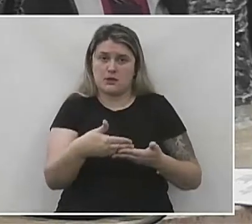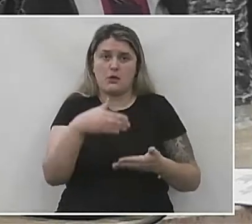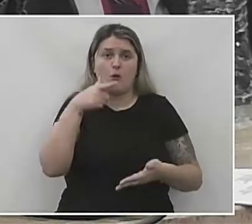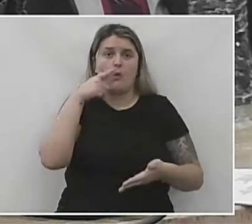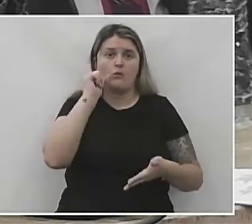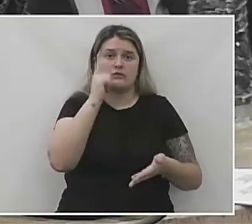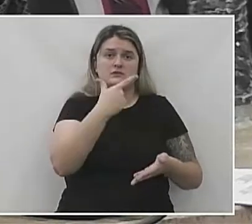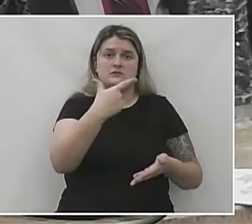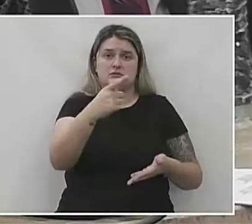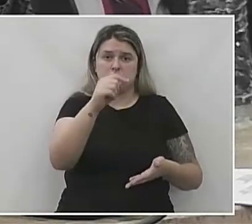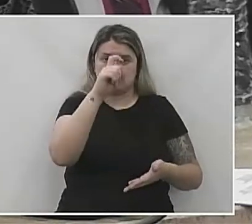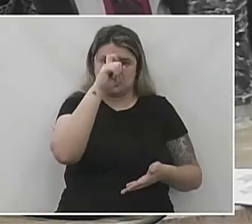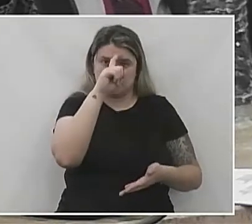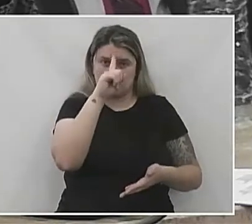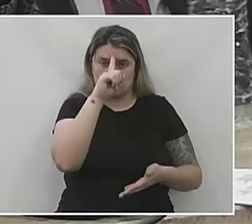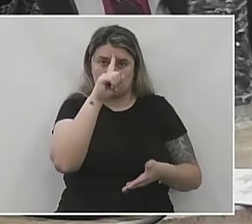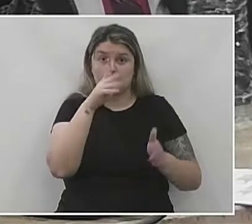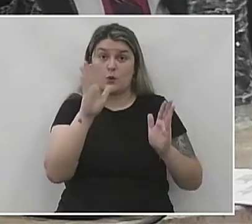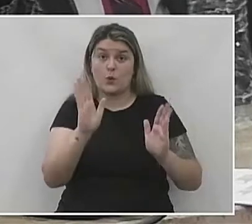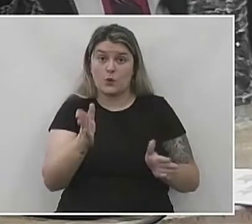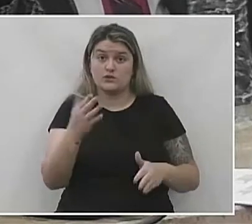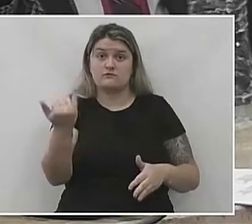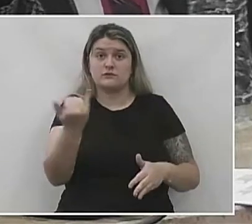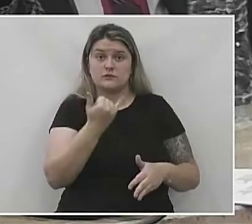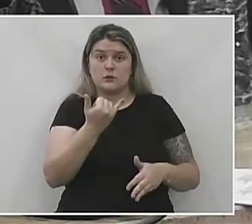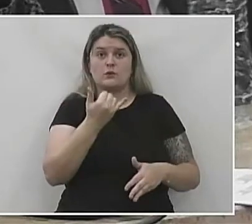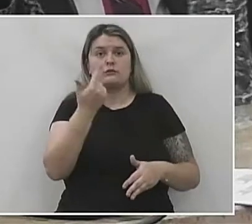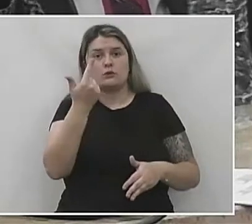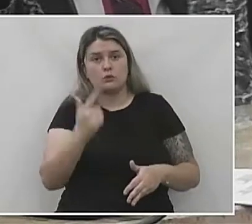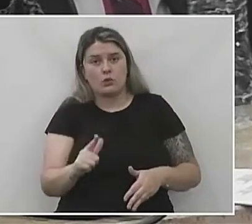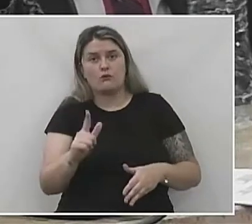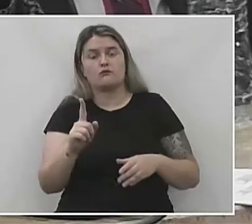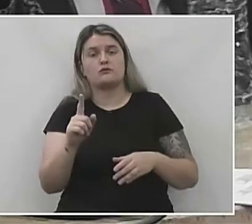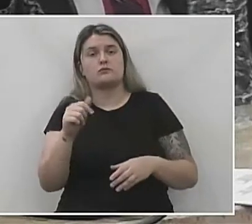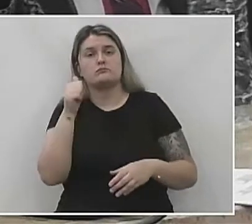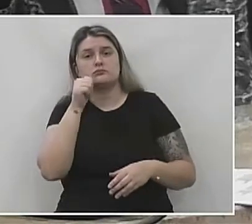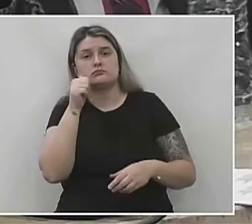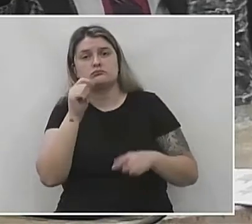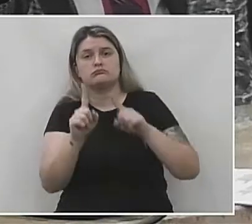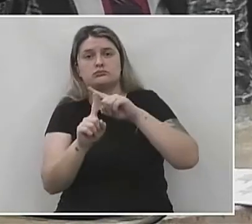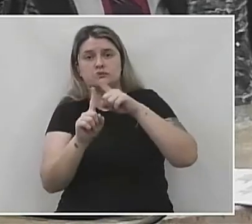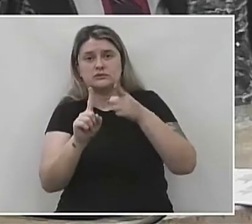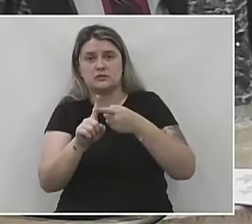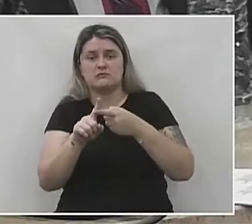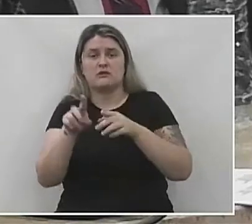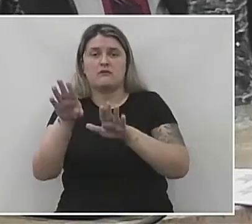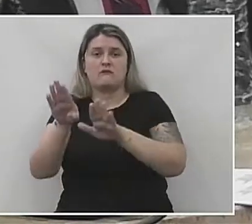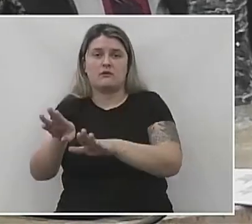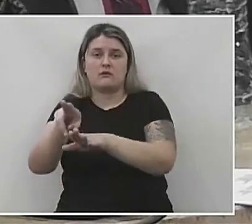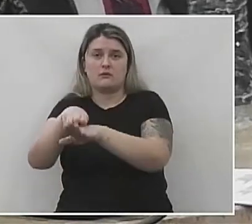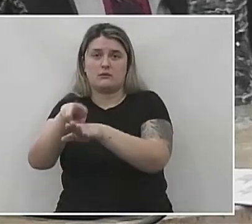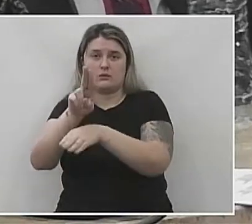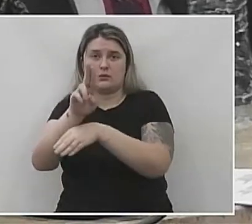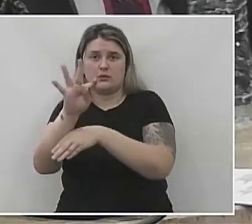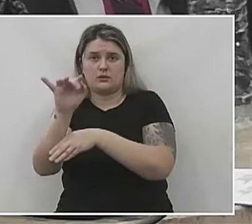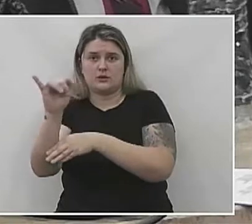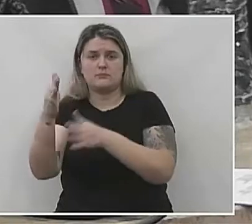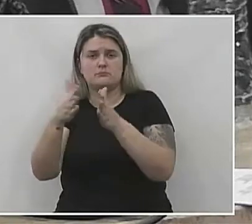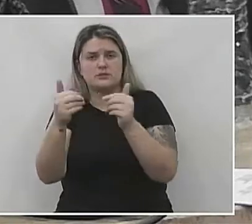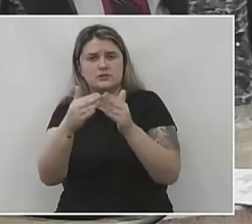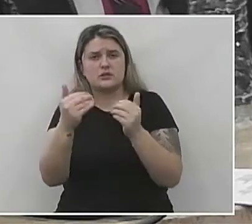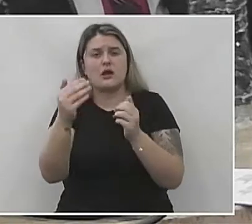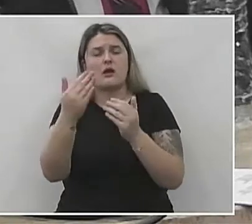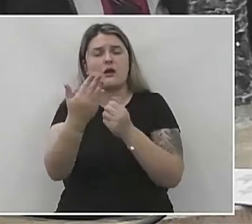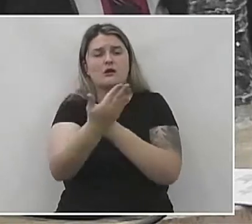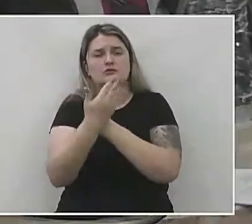ontem. E hoje a gente recebeu a notícia que mais uma gestante foi parar na UTI aqui no município. Então a gente pede ajuda de todas e todos.